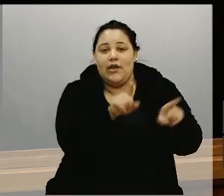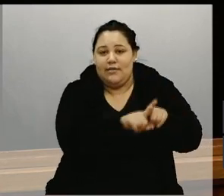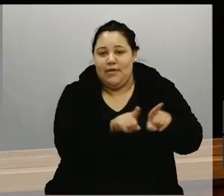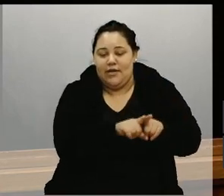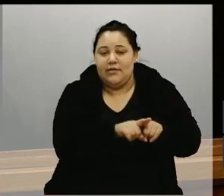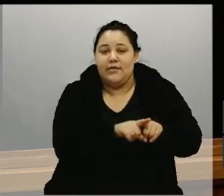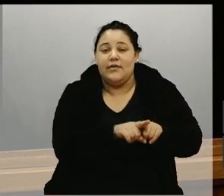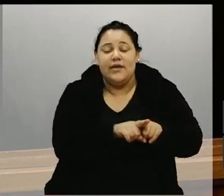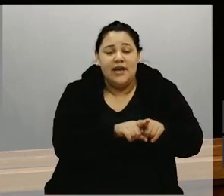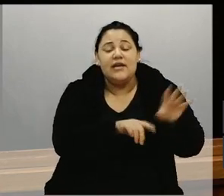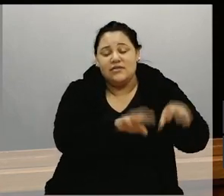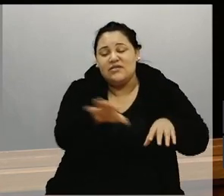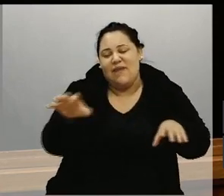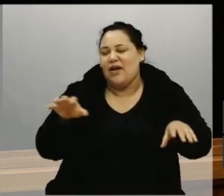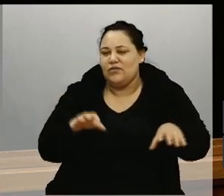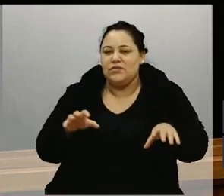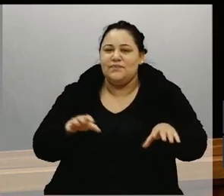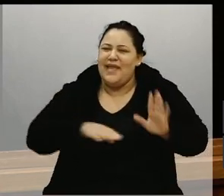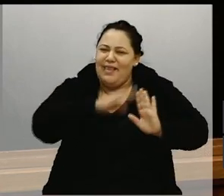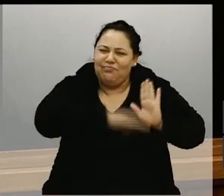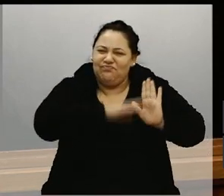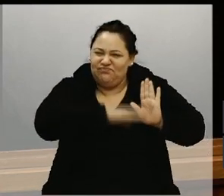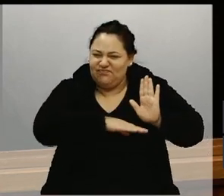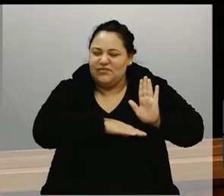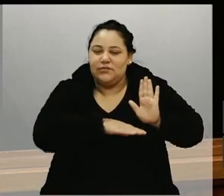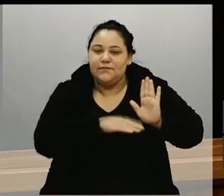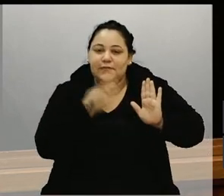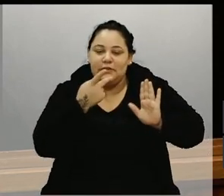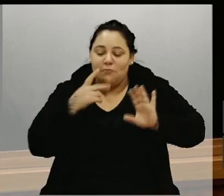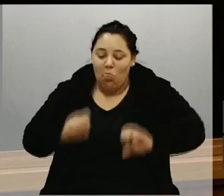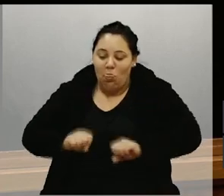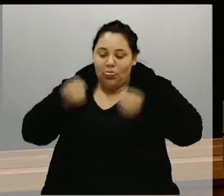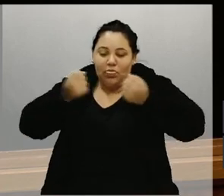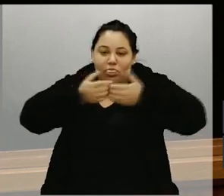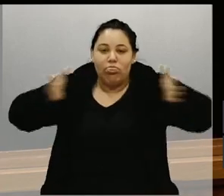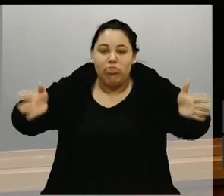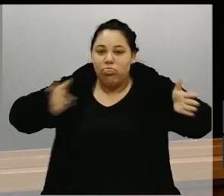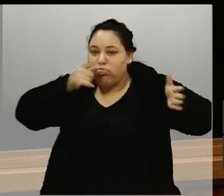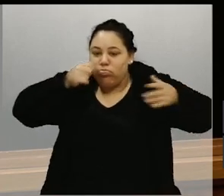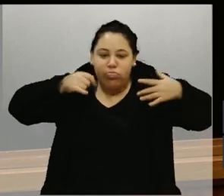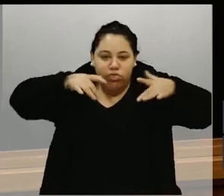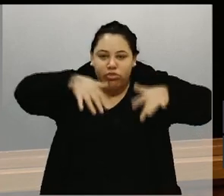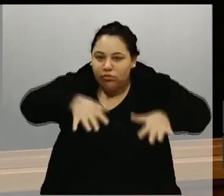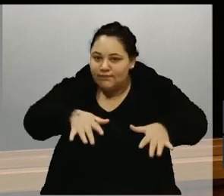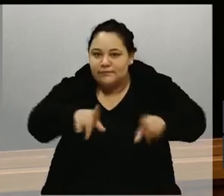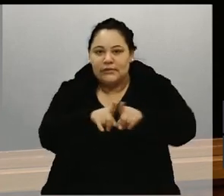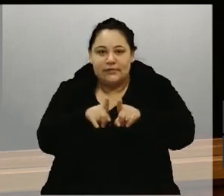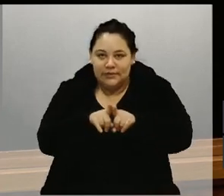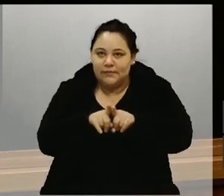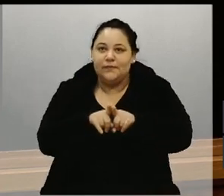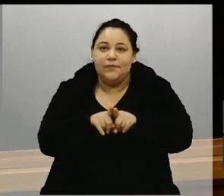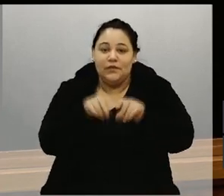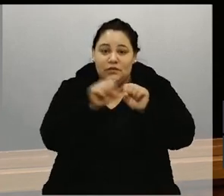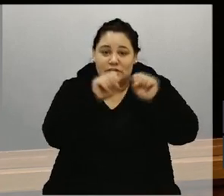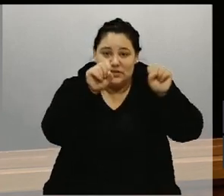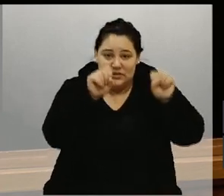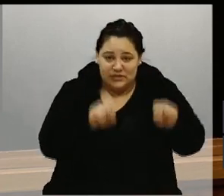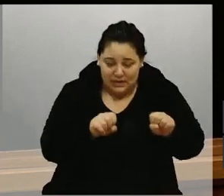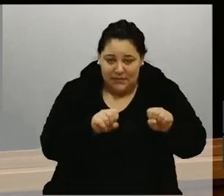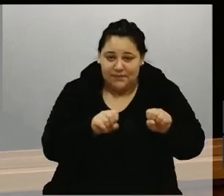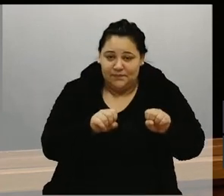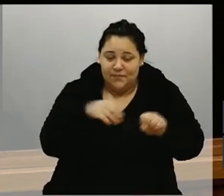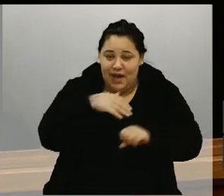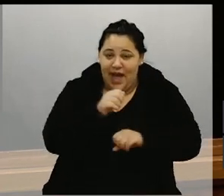deslizamento de terras, houve o roupimento na adutora do sistema Marreca, Marrecas no dia 1